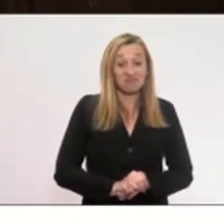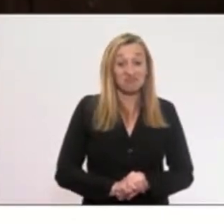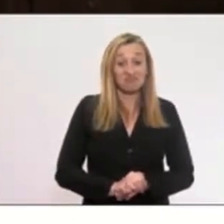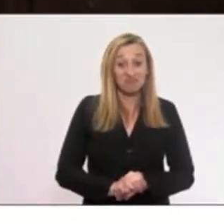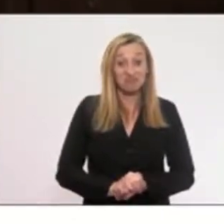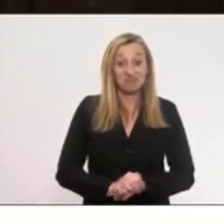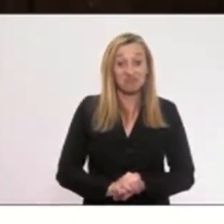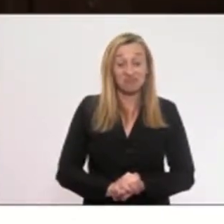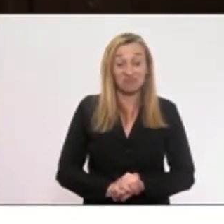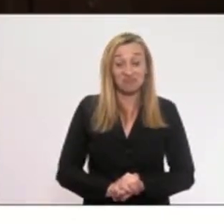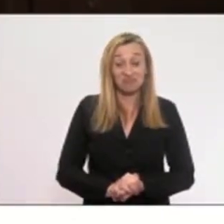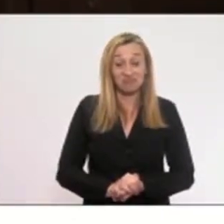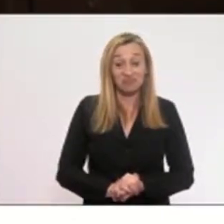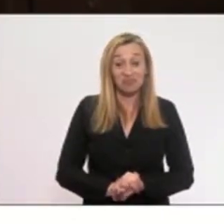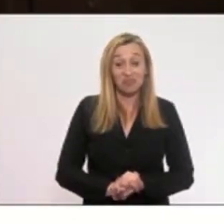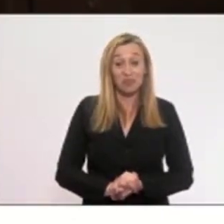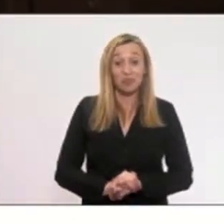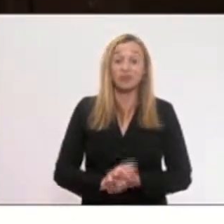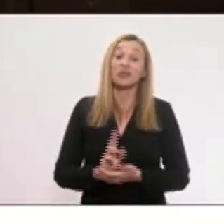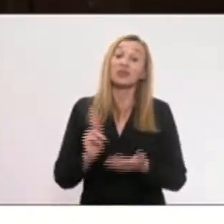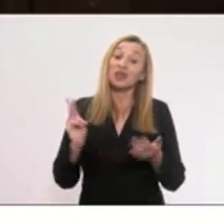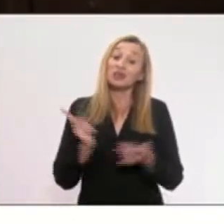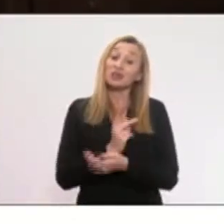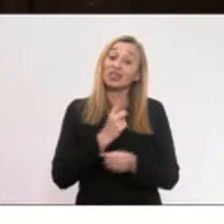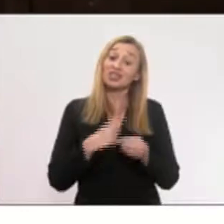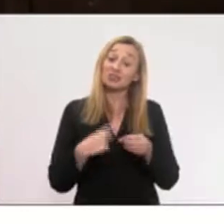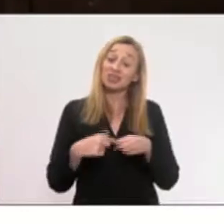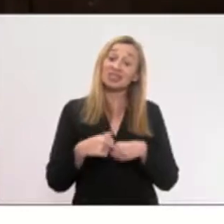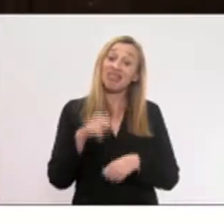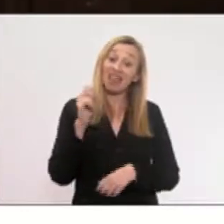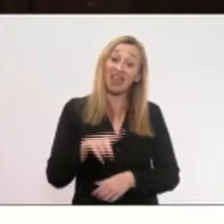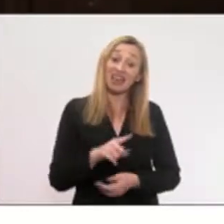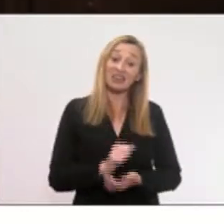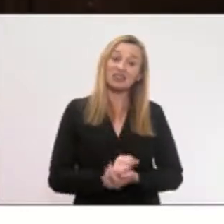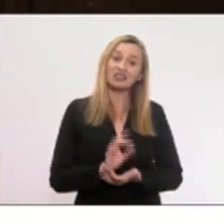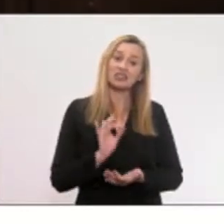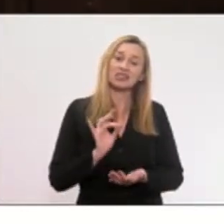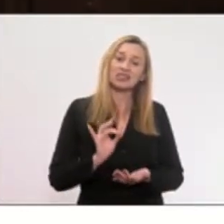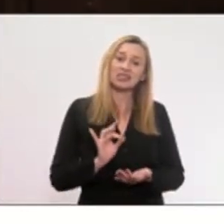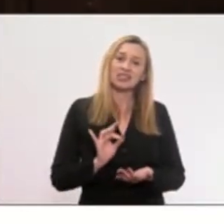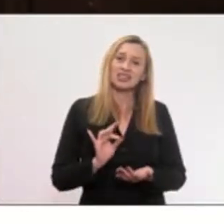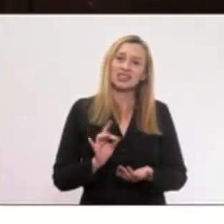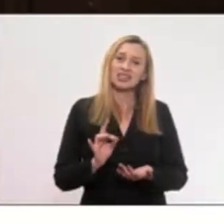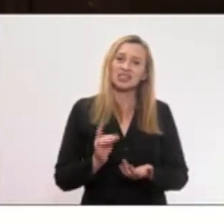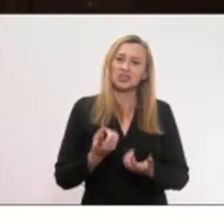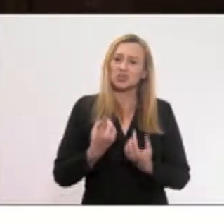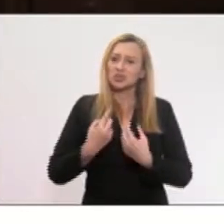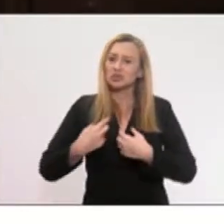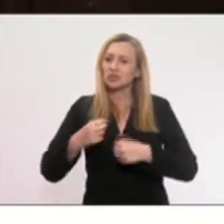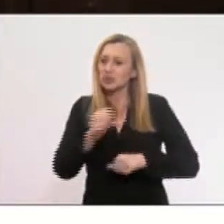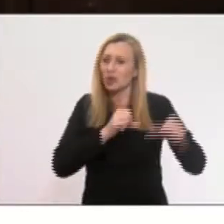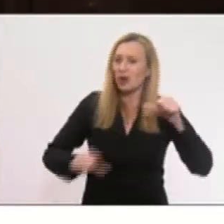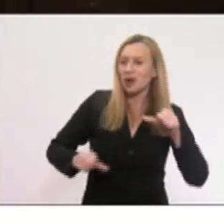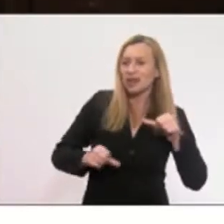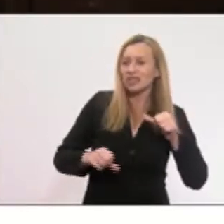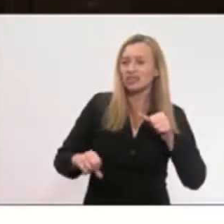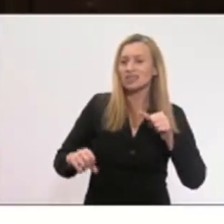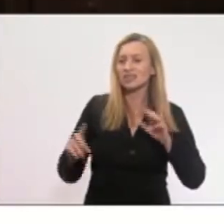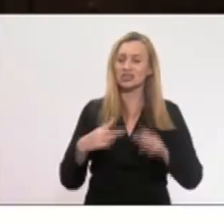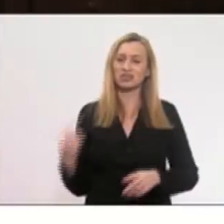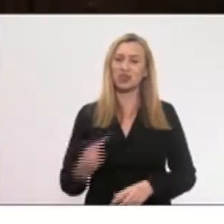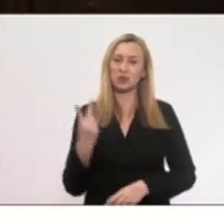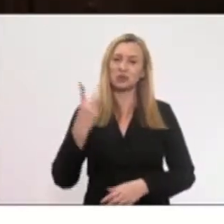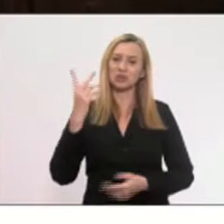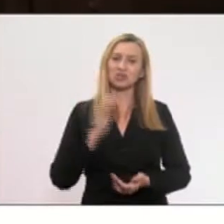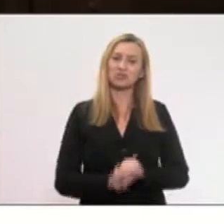Mas o que ocorre em nosso município é uma verdadeira inversão de valores. O que é para ser tratado com